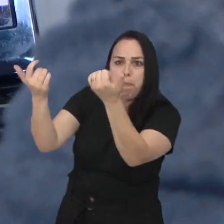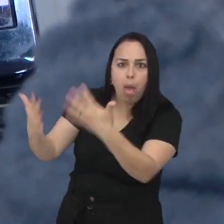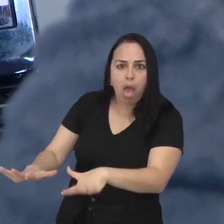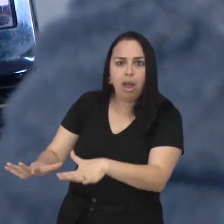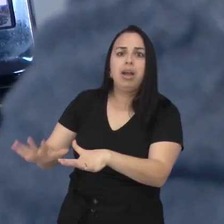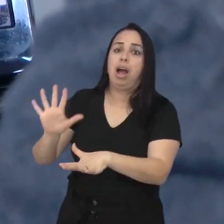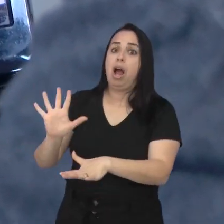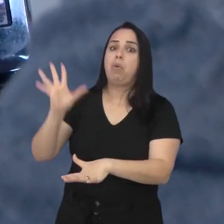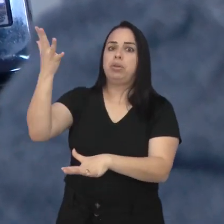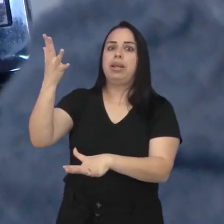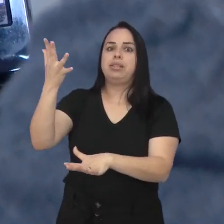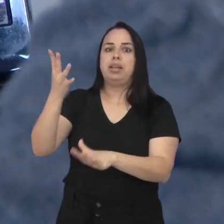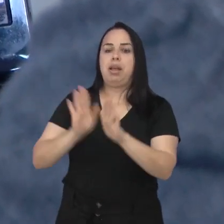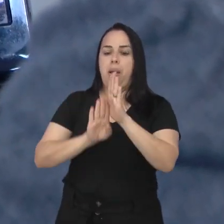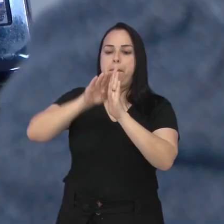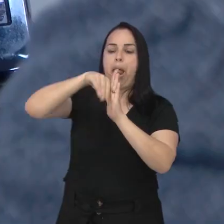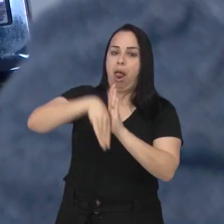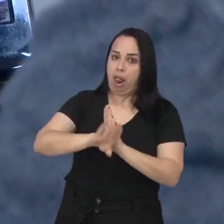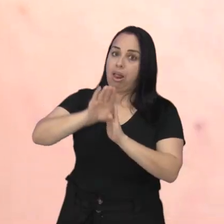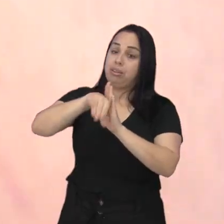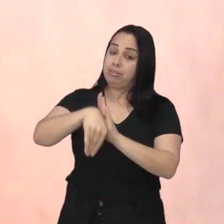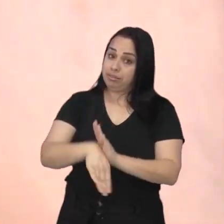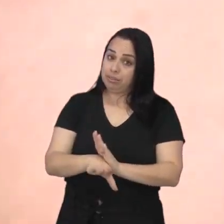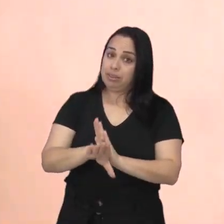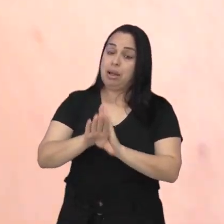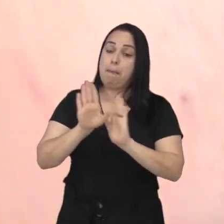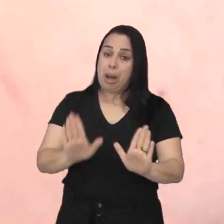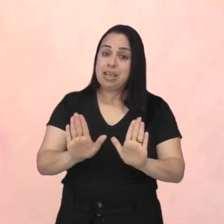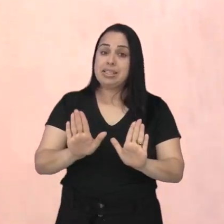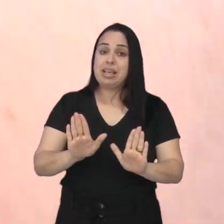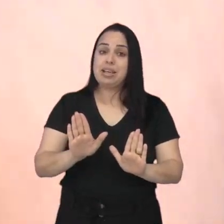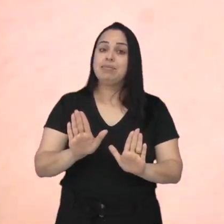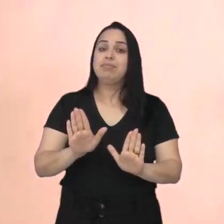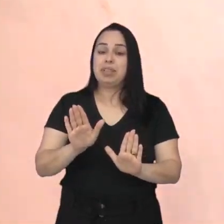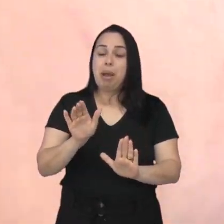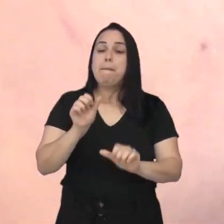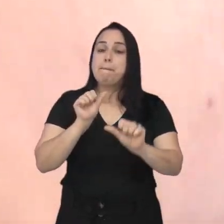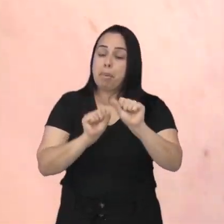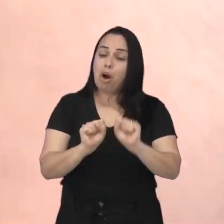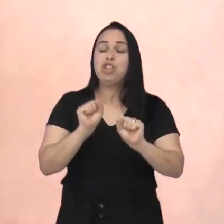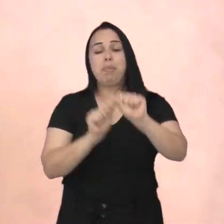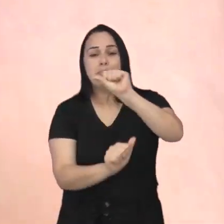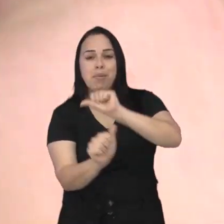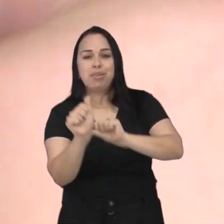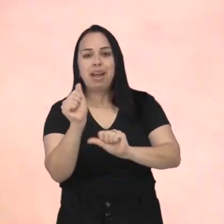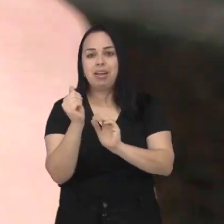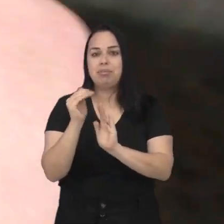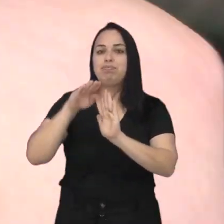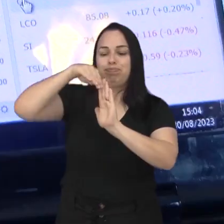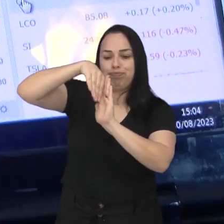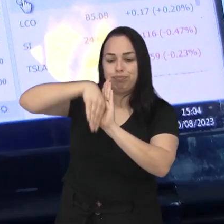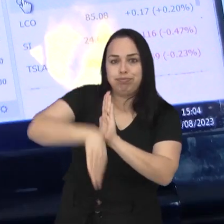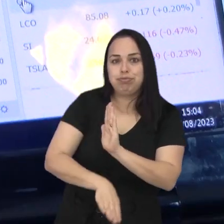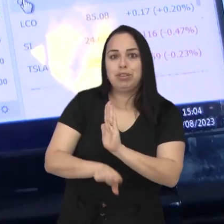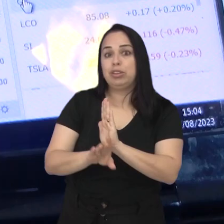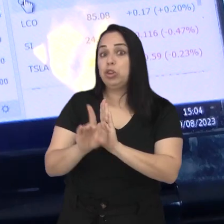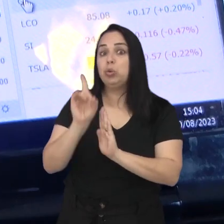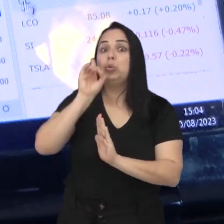guerra ou uma catástrofe, por exemplo. Significa dizer que uma criptomoeda pode sofrer